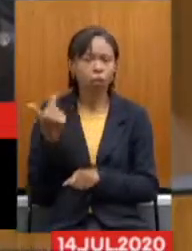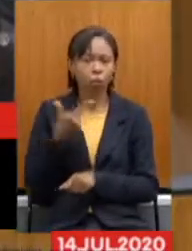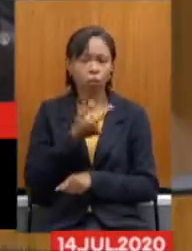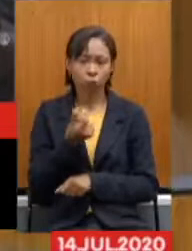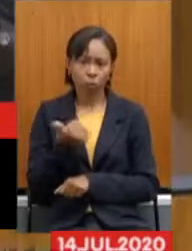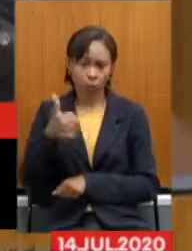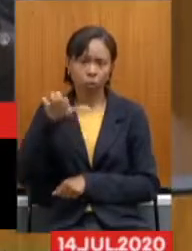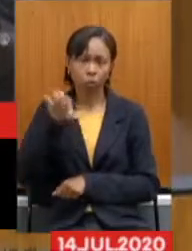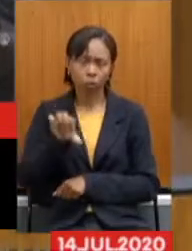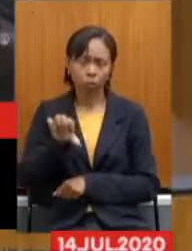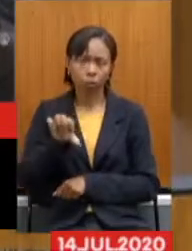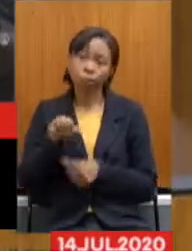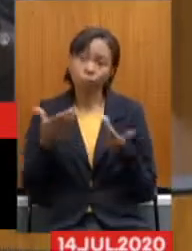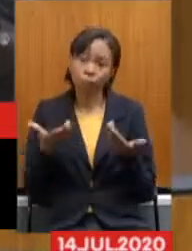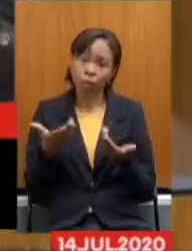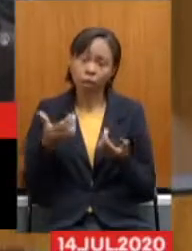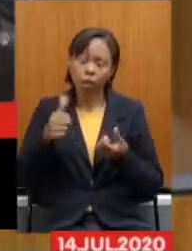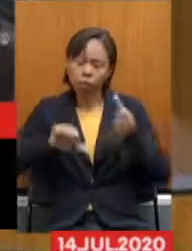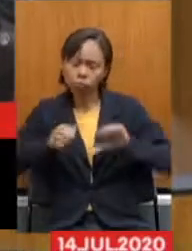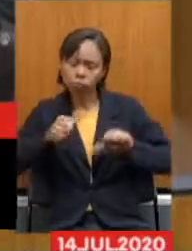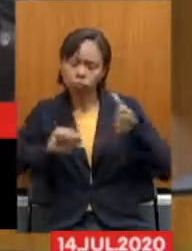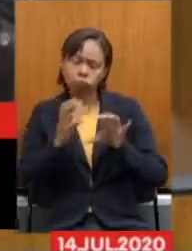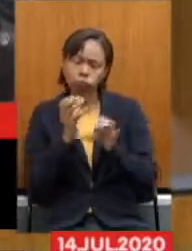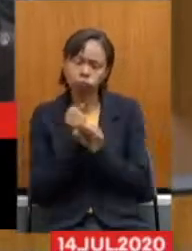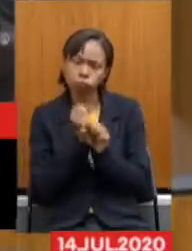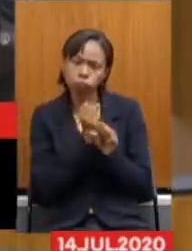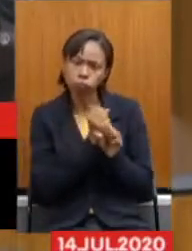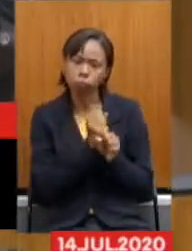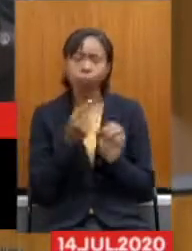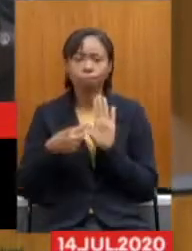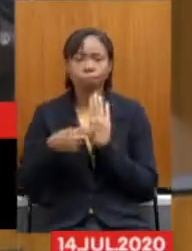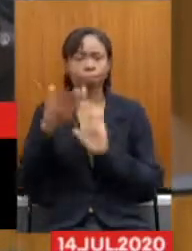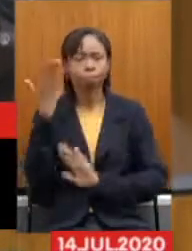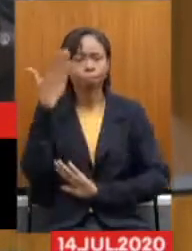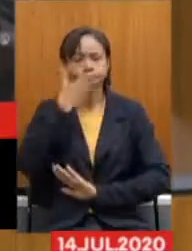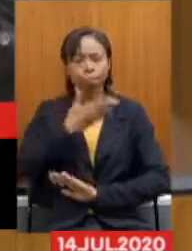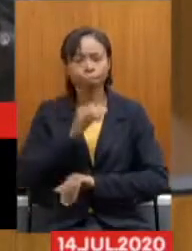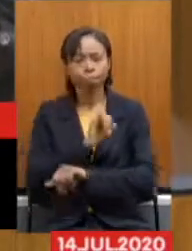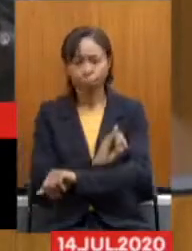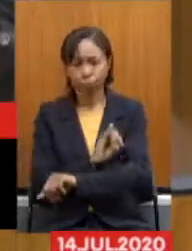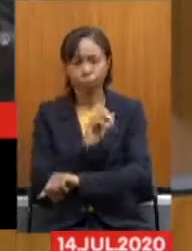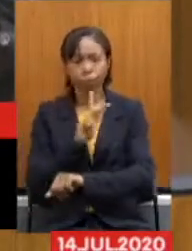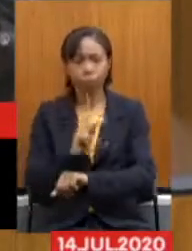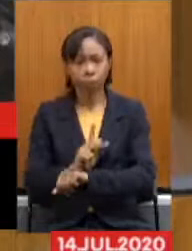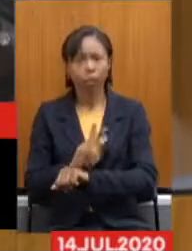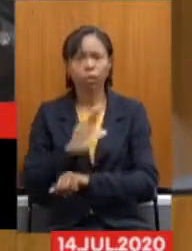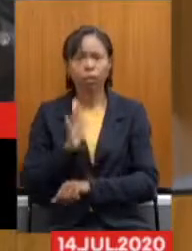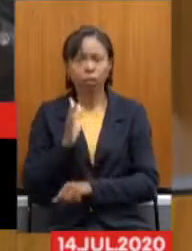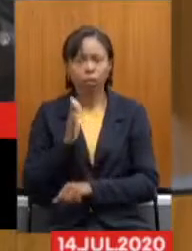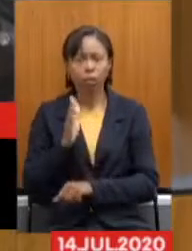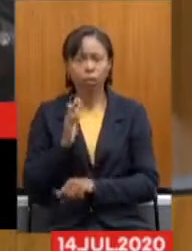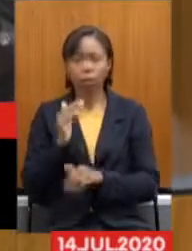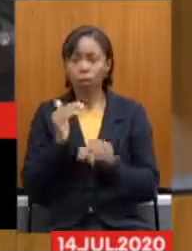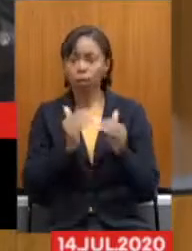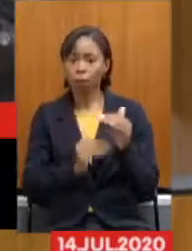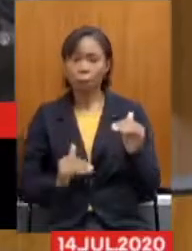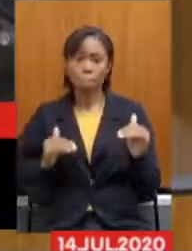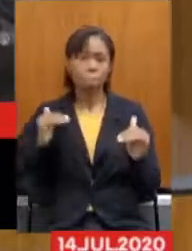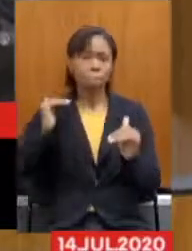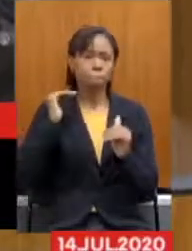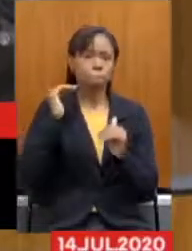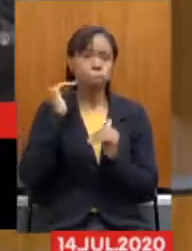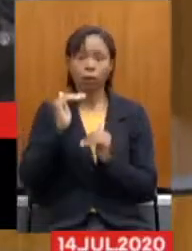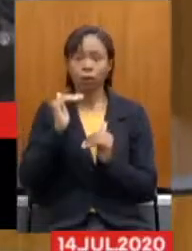2019 Então Esse balanço Demonstra Que o Ipseng Teve superávit E o